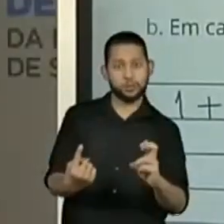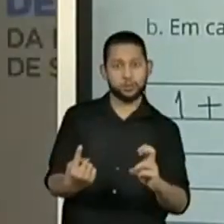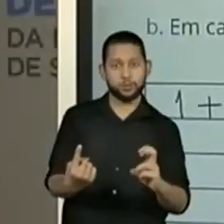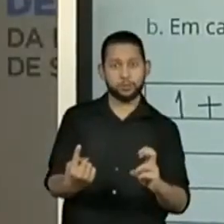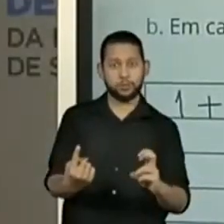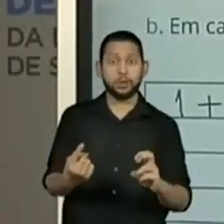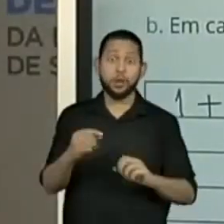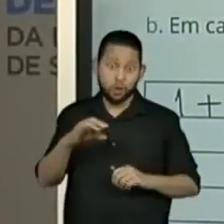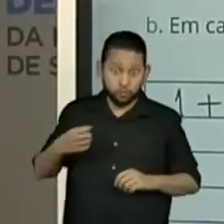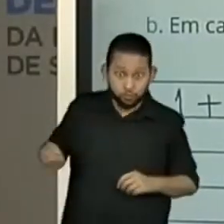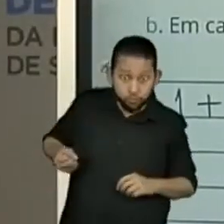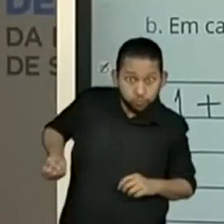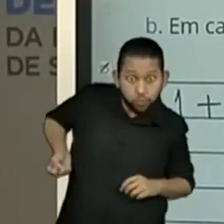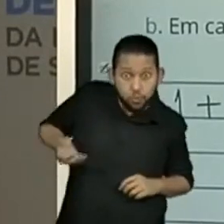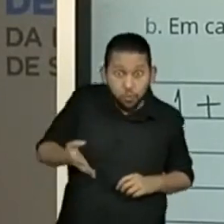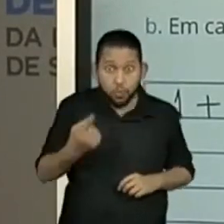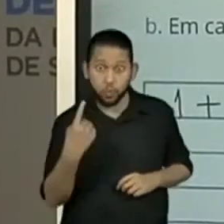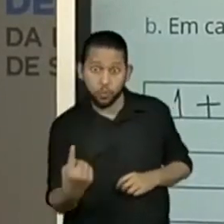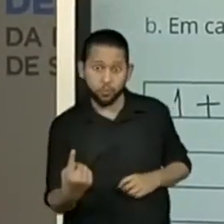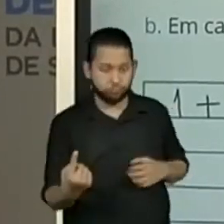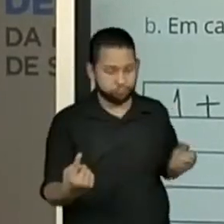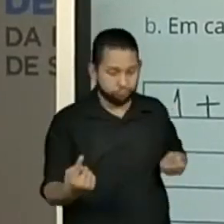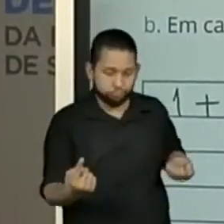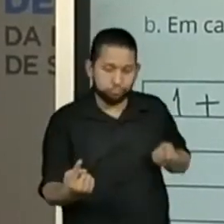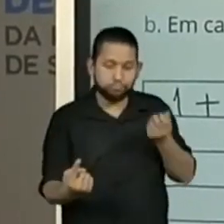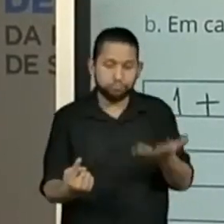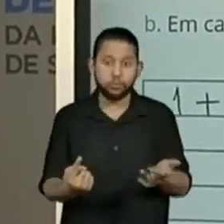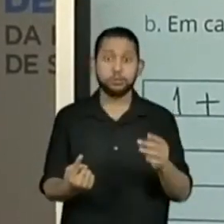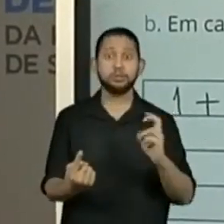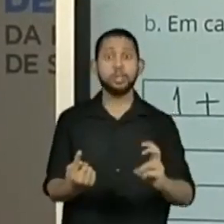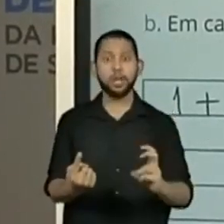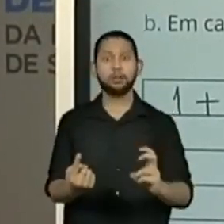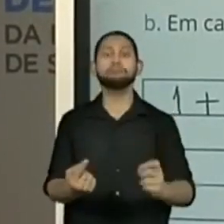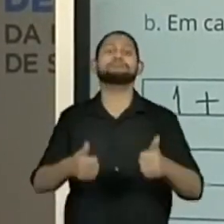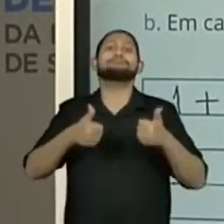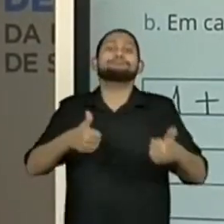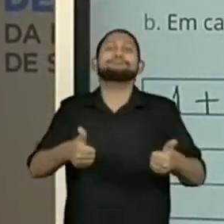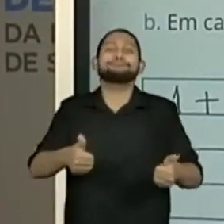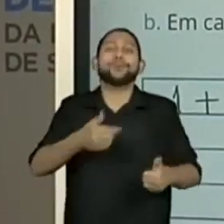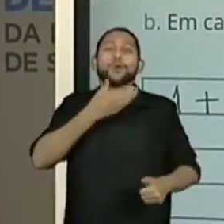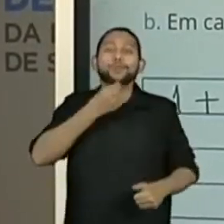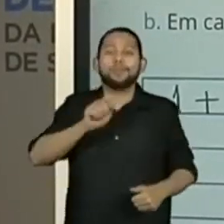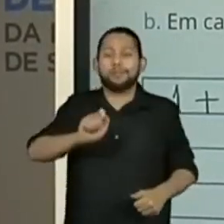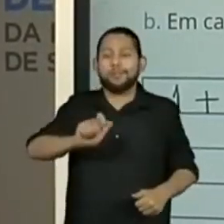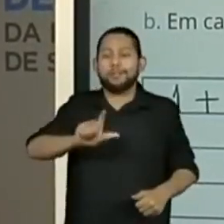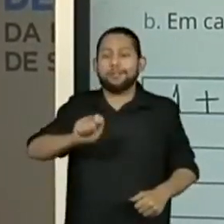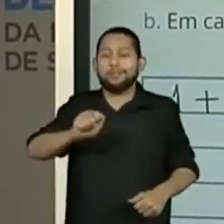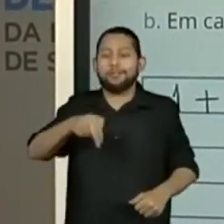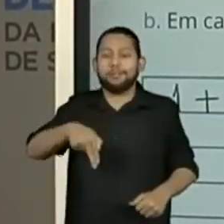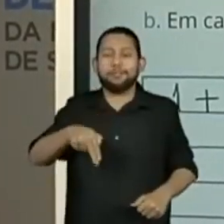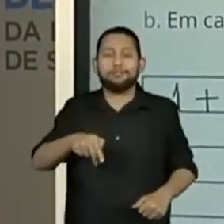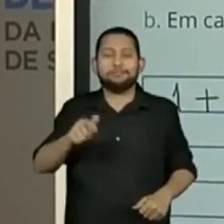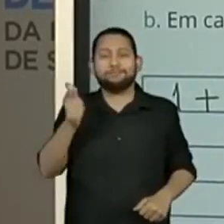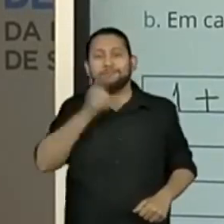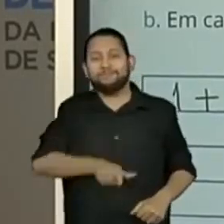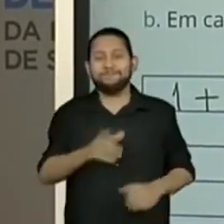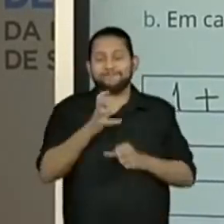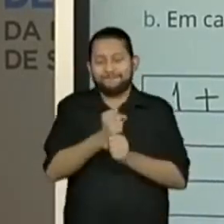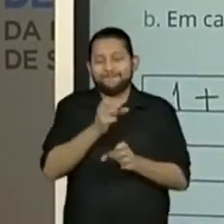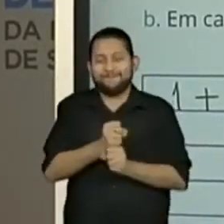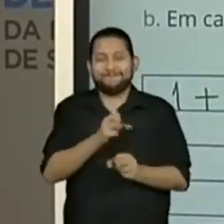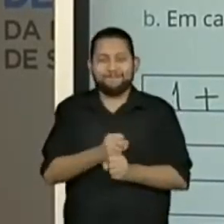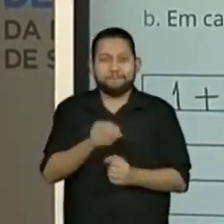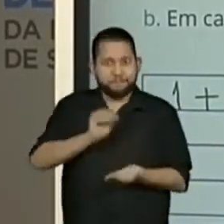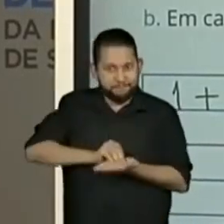dado tem que estar com a face 5 voltada para cima. Então, vou ter a soma 6. Então, essa vai